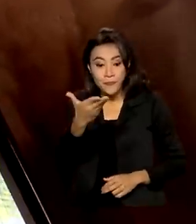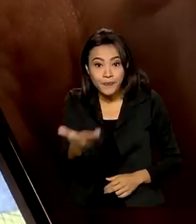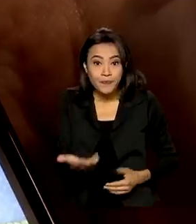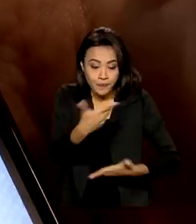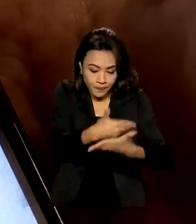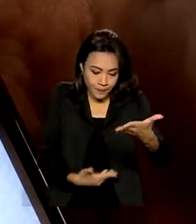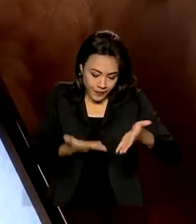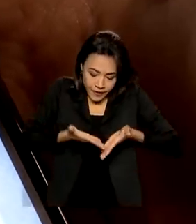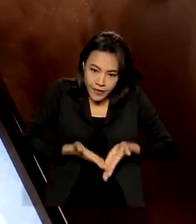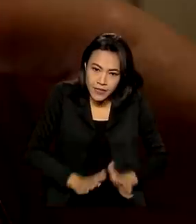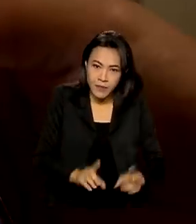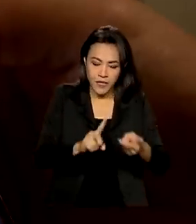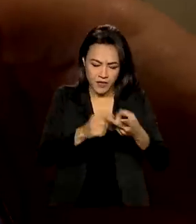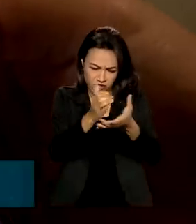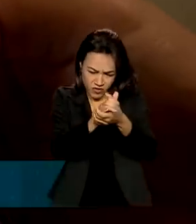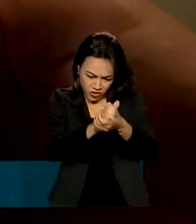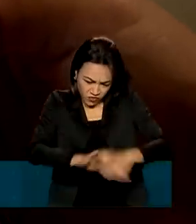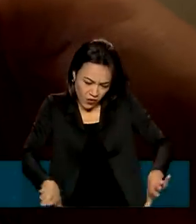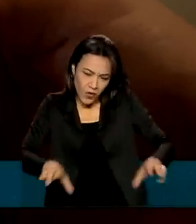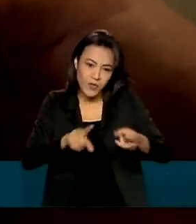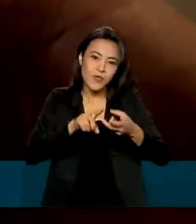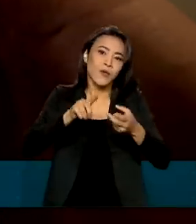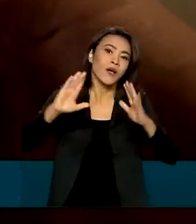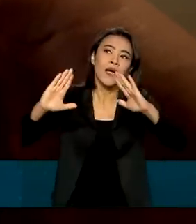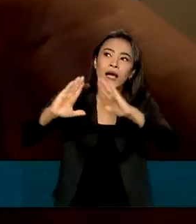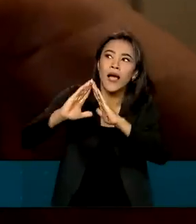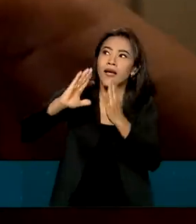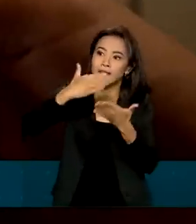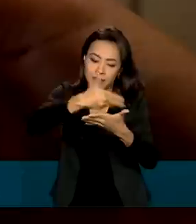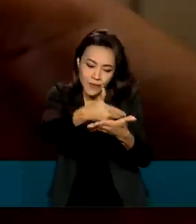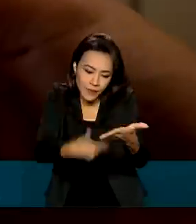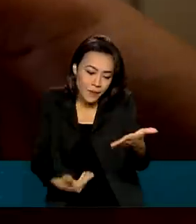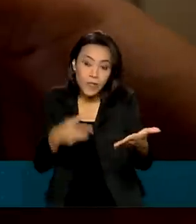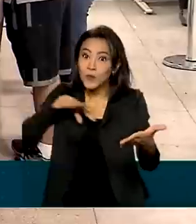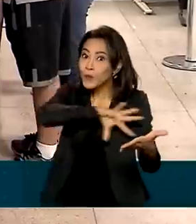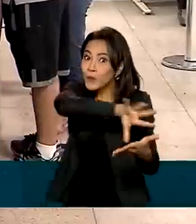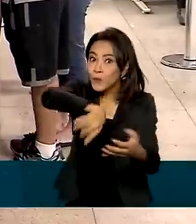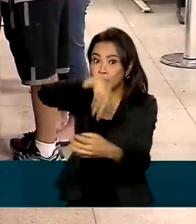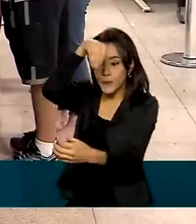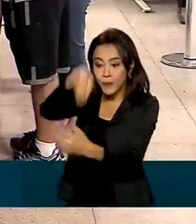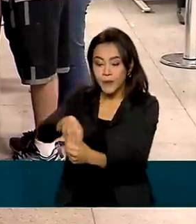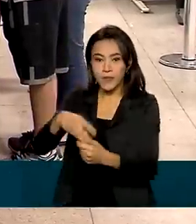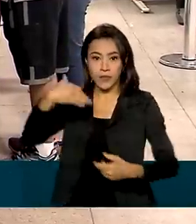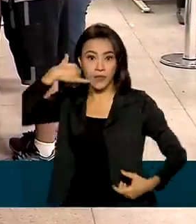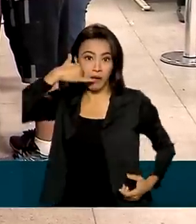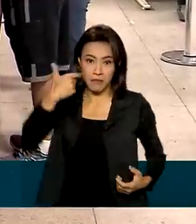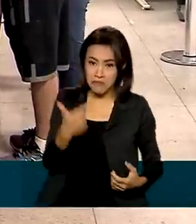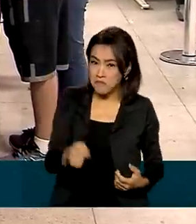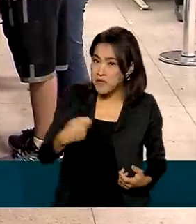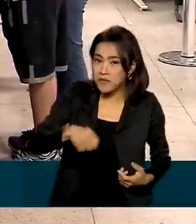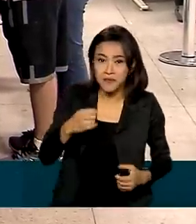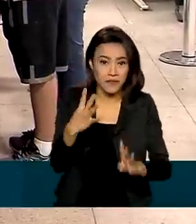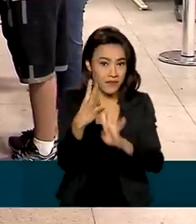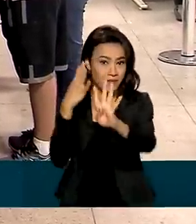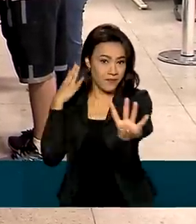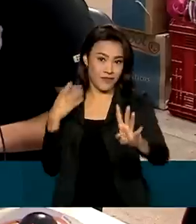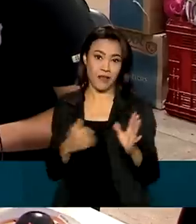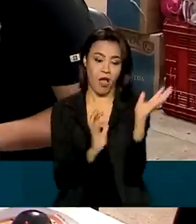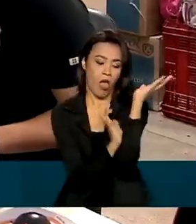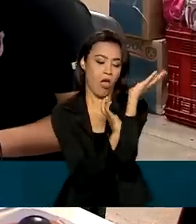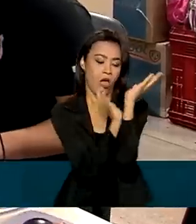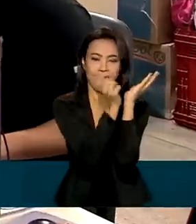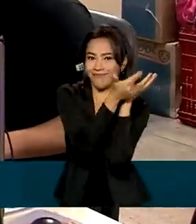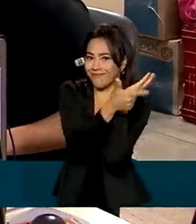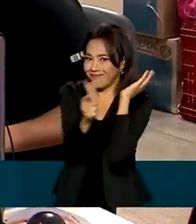nascimento, divórcio, registro de imóvel. Tudo isso pelo celular, sem fila e sem burocracia. Com a